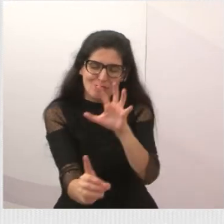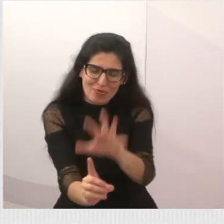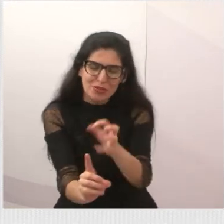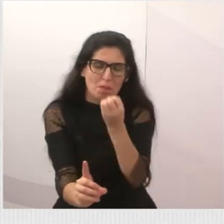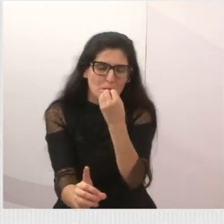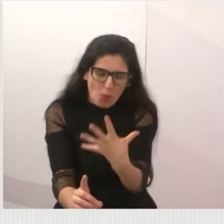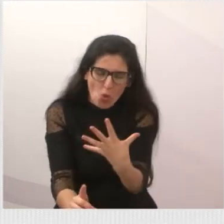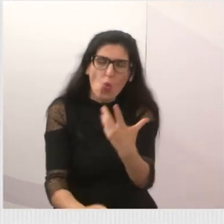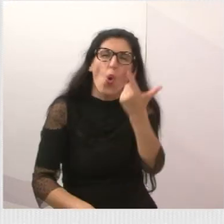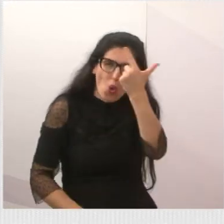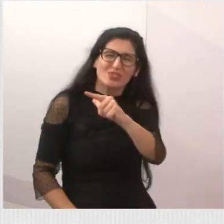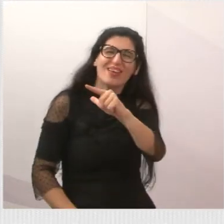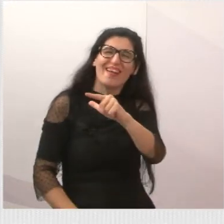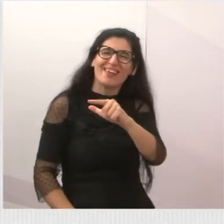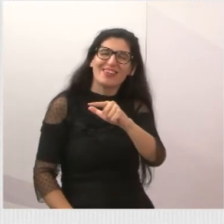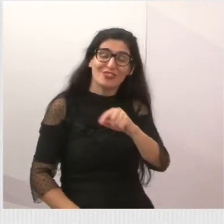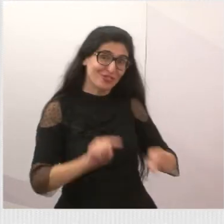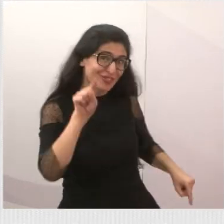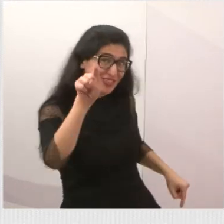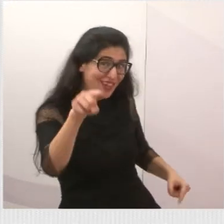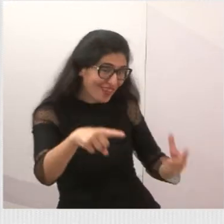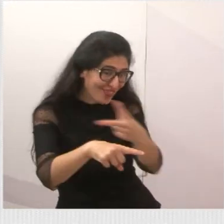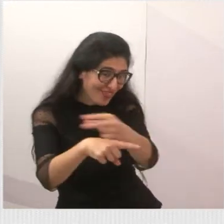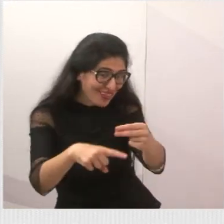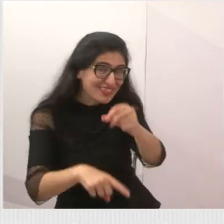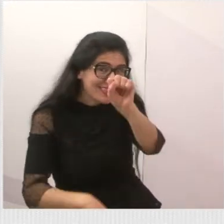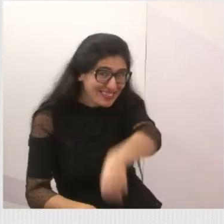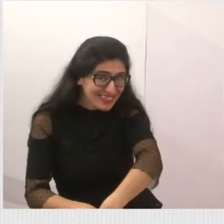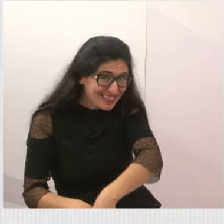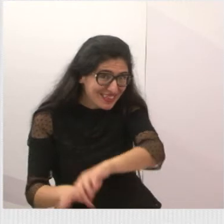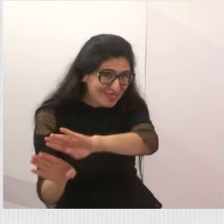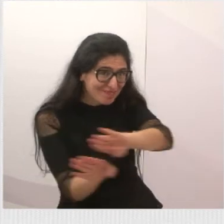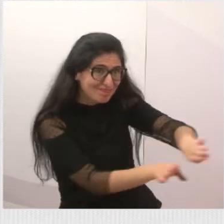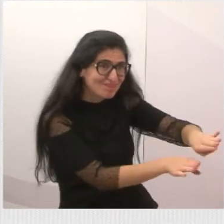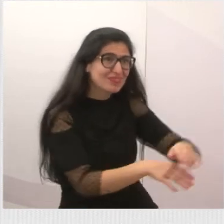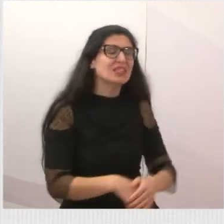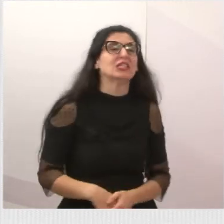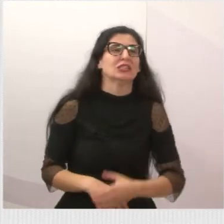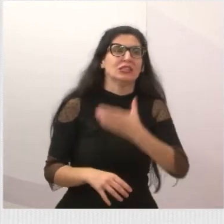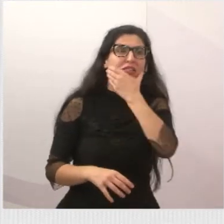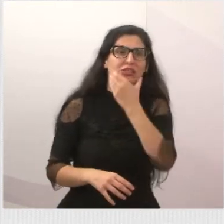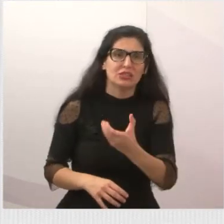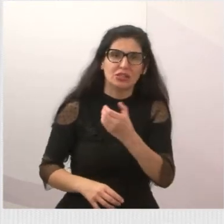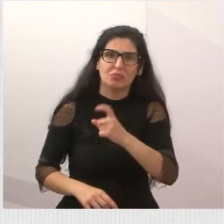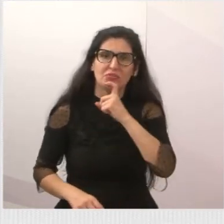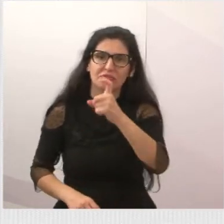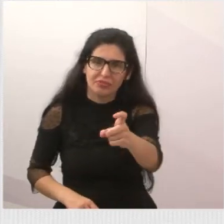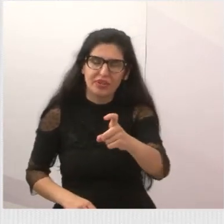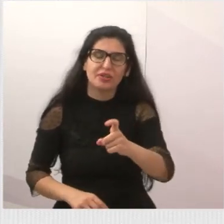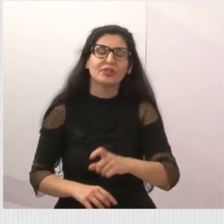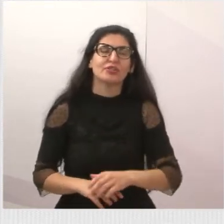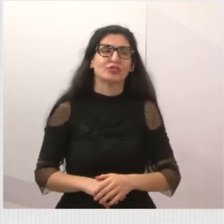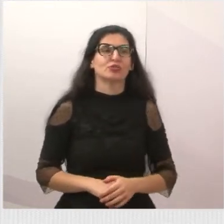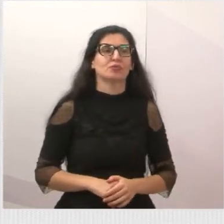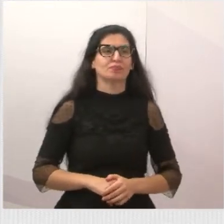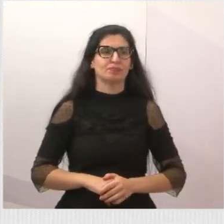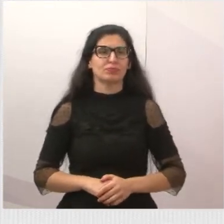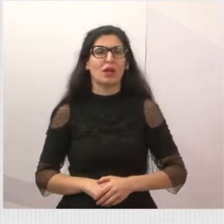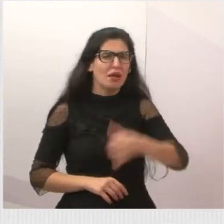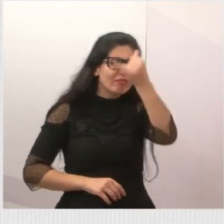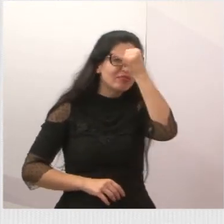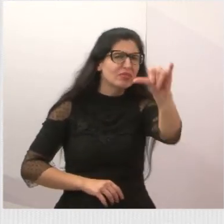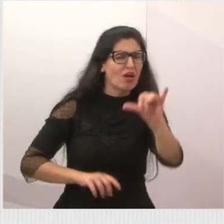Esse mês verde, né? Nós chamamos de dezembro verde, pessoal, da proteção animal. Que é o mês da conscientização sobre o abandono de